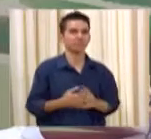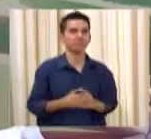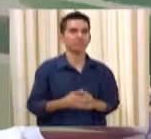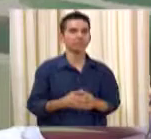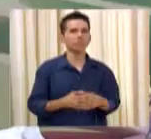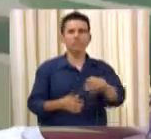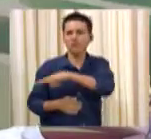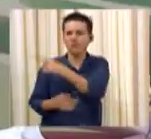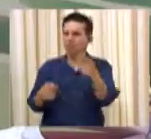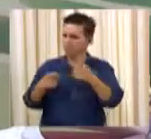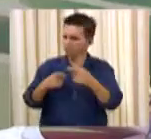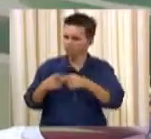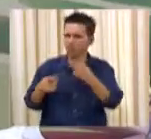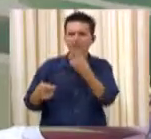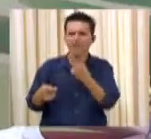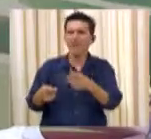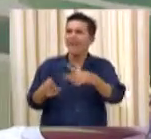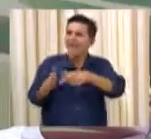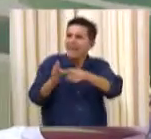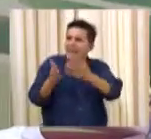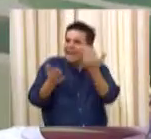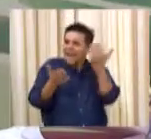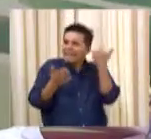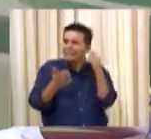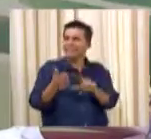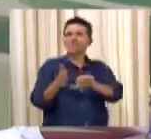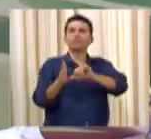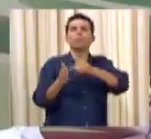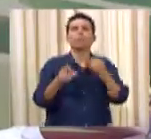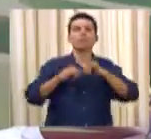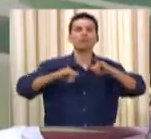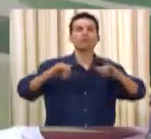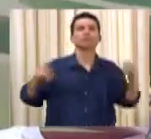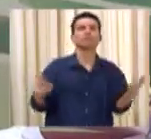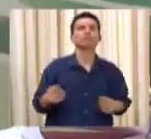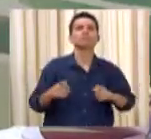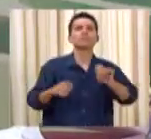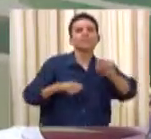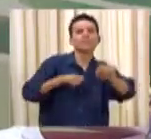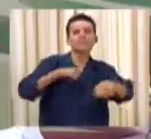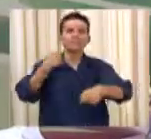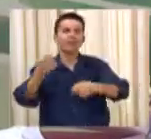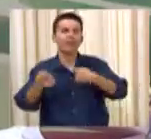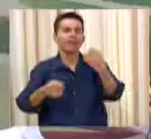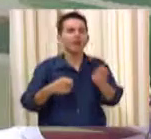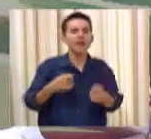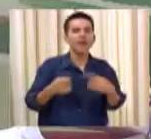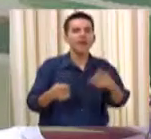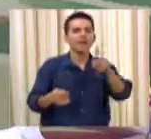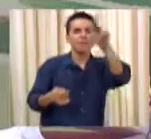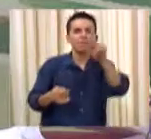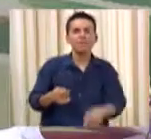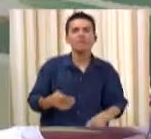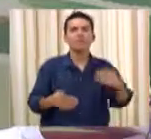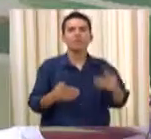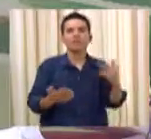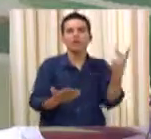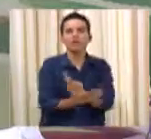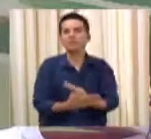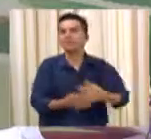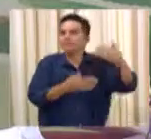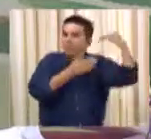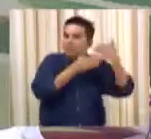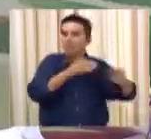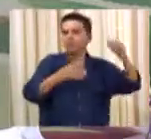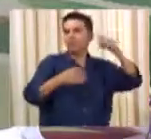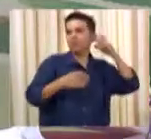lá no primeiro bloco, sobre alguns sinais que podem aparecer e indicar que a pessoa está tendo perda auditiva. Até zumbido no ouvido,